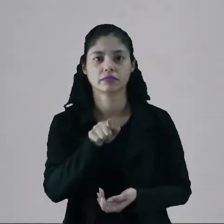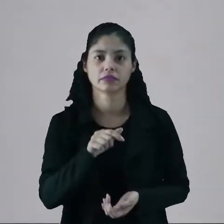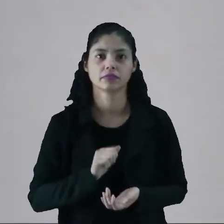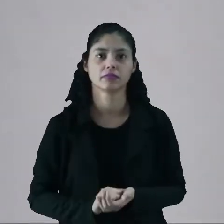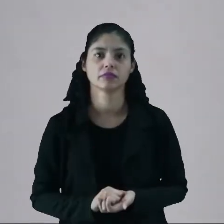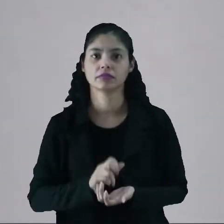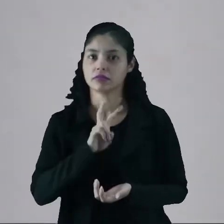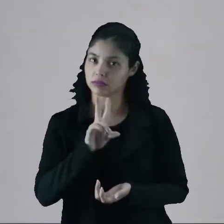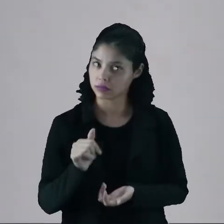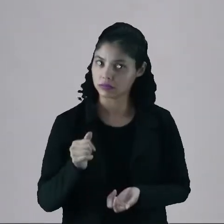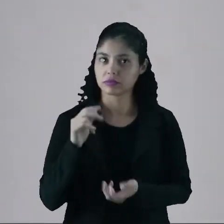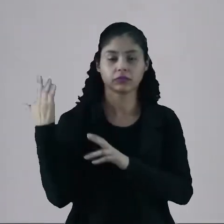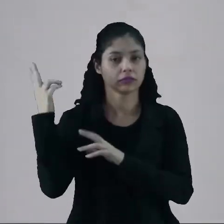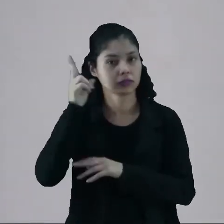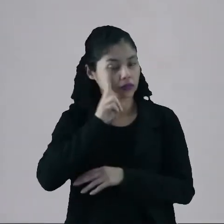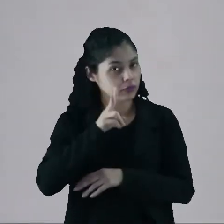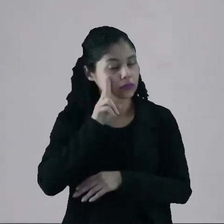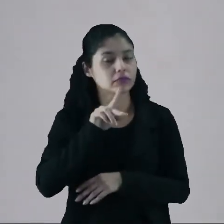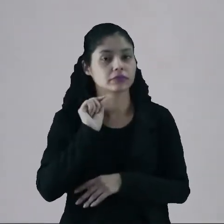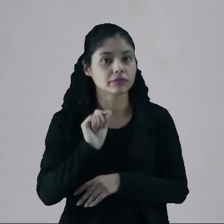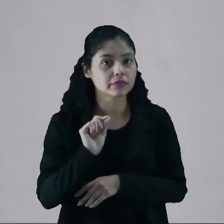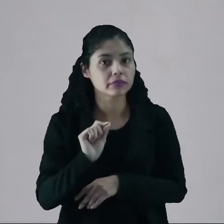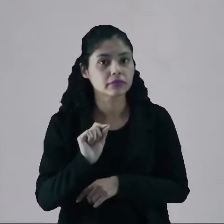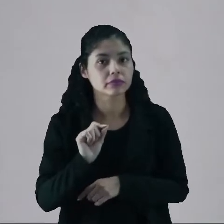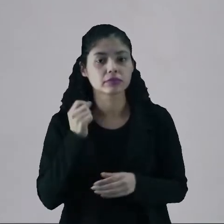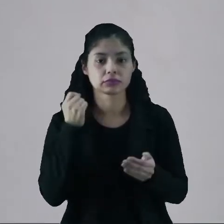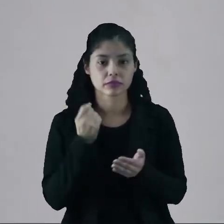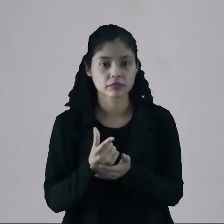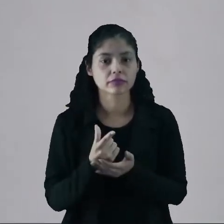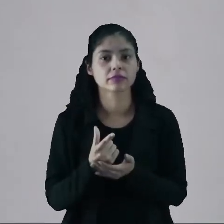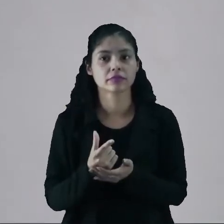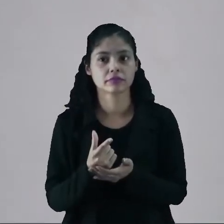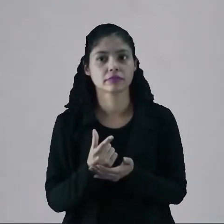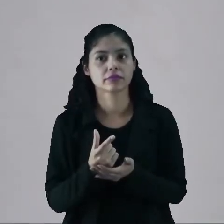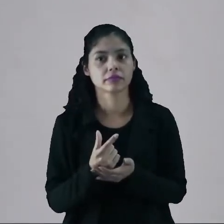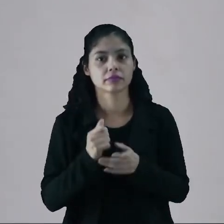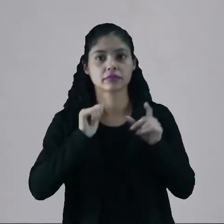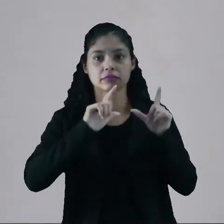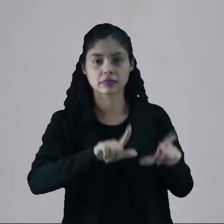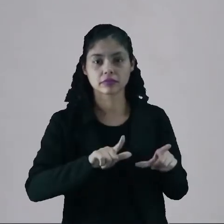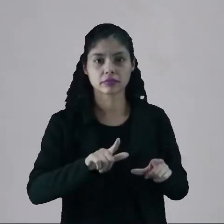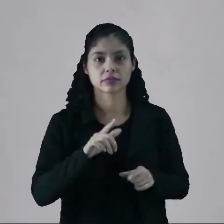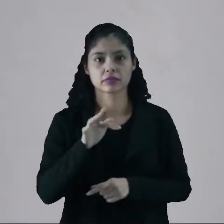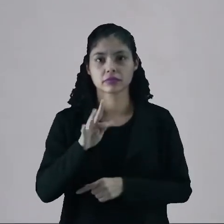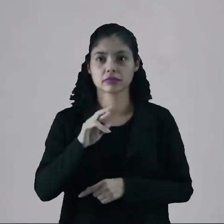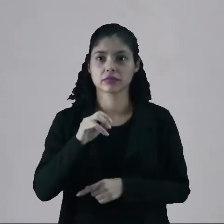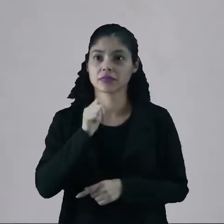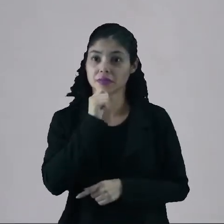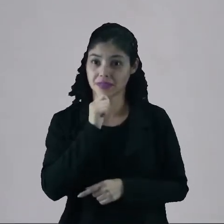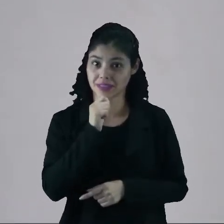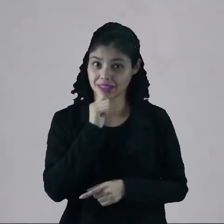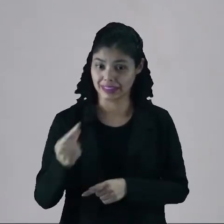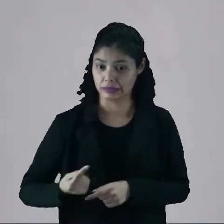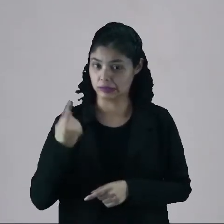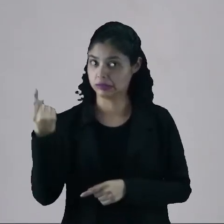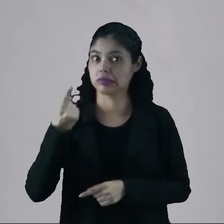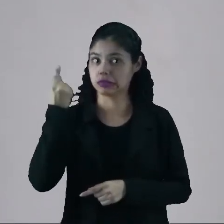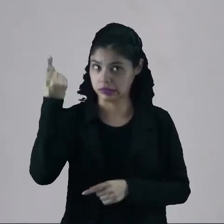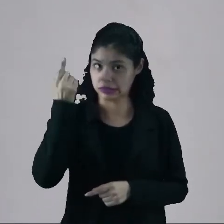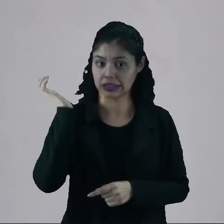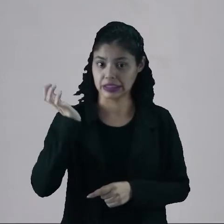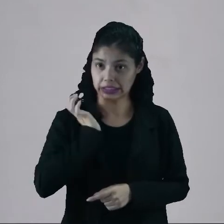está, mas vale a pena ressaltar que o custo das placas fotovoltaicas ainda é muito alto.